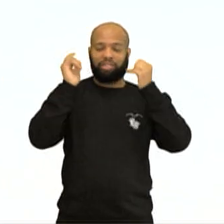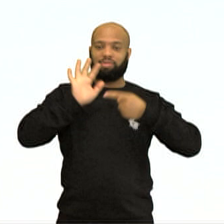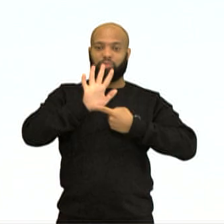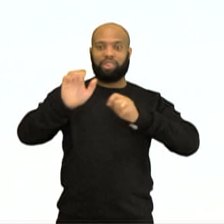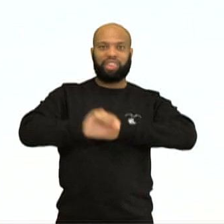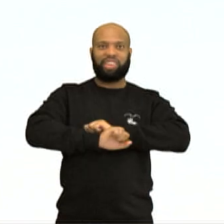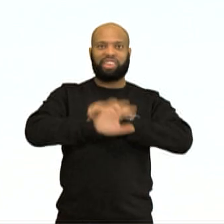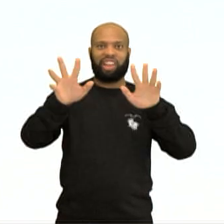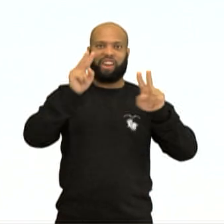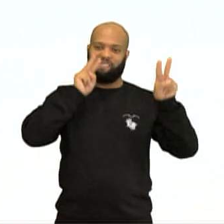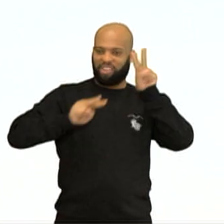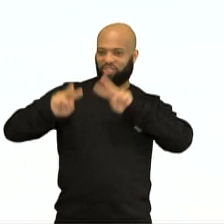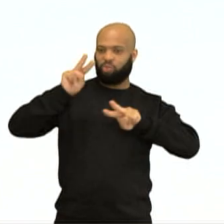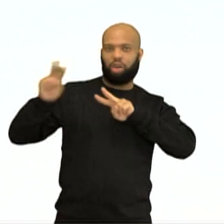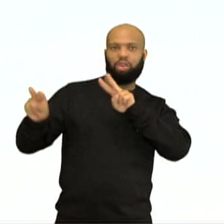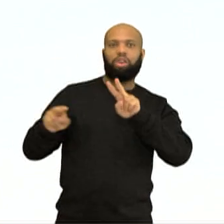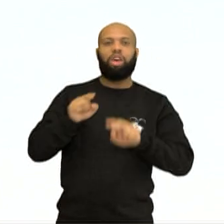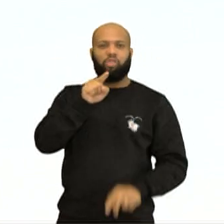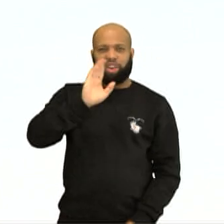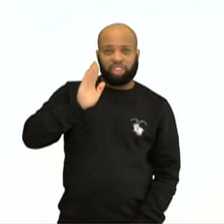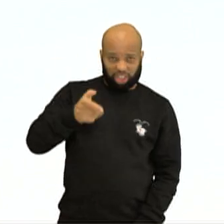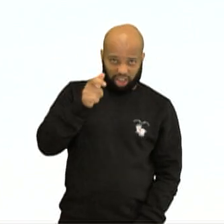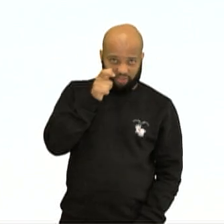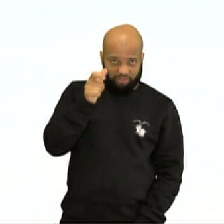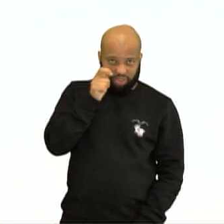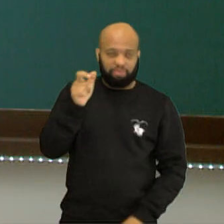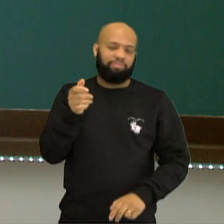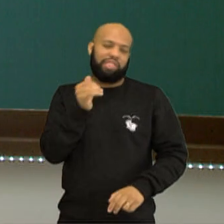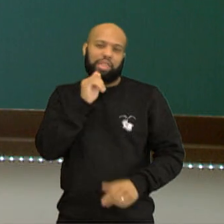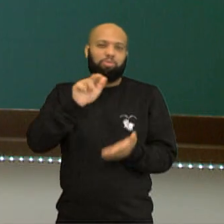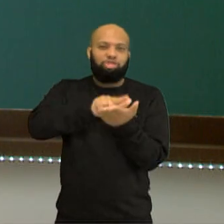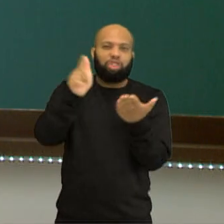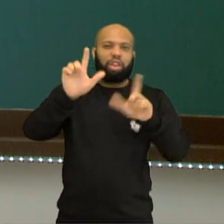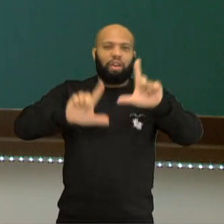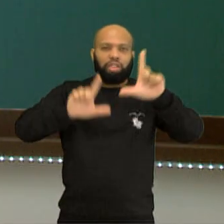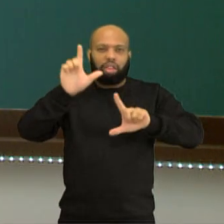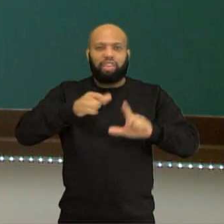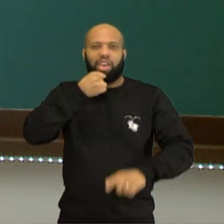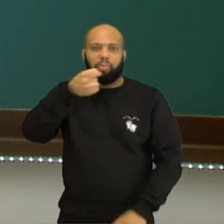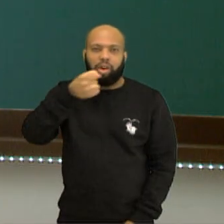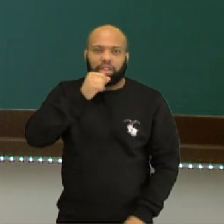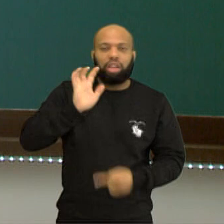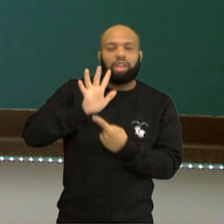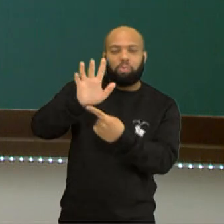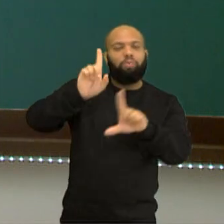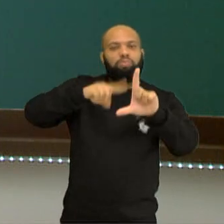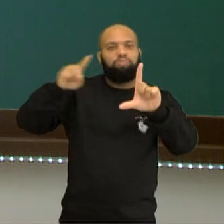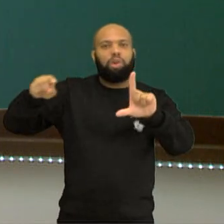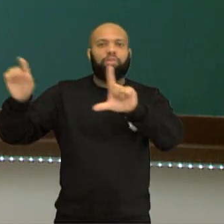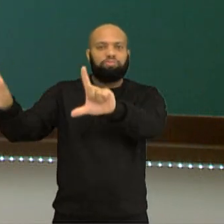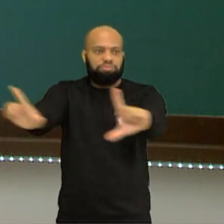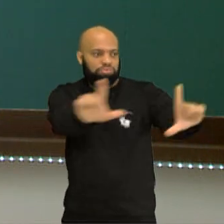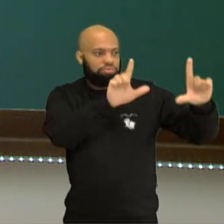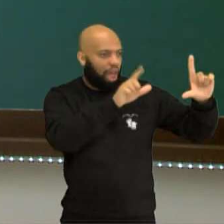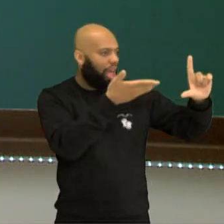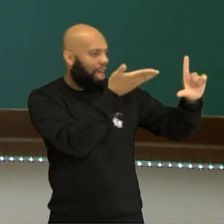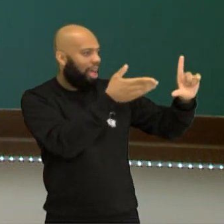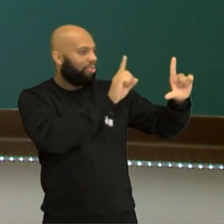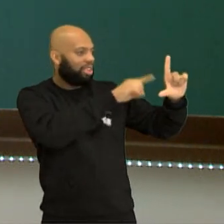visual. Quantas vezes vocês já assistiam um jornal, já vi uma reportagem, e eles mostram os gráficos com dados